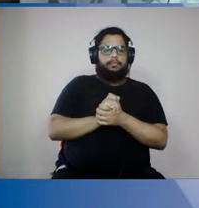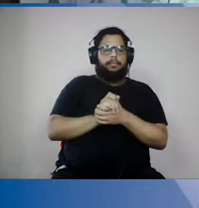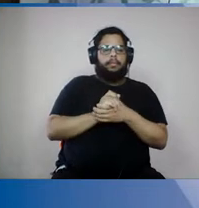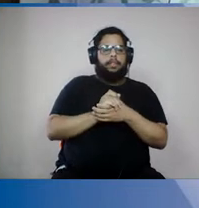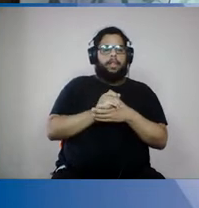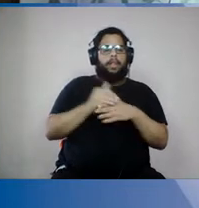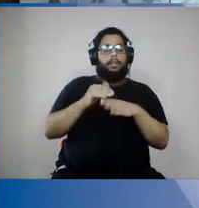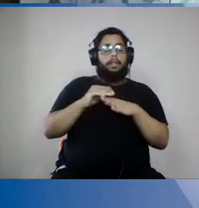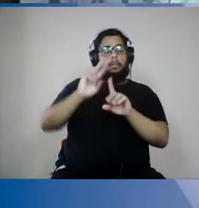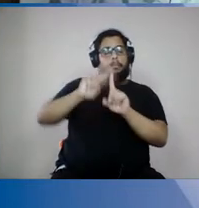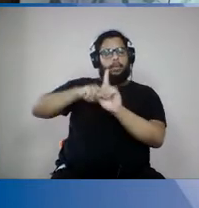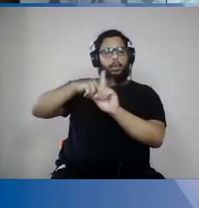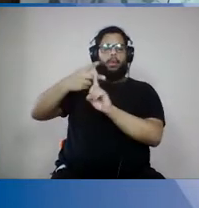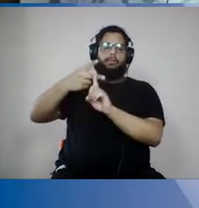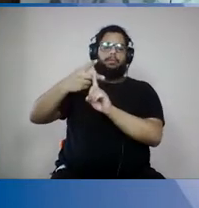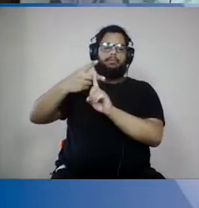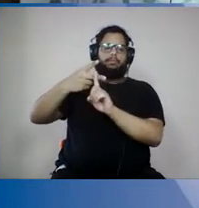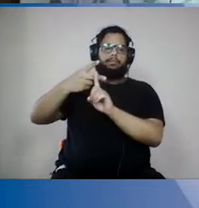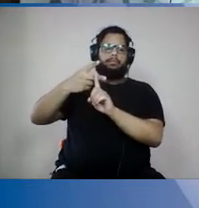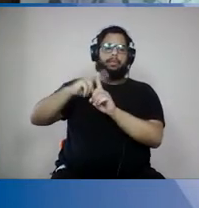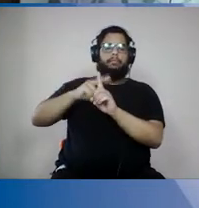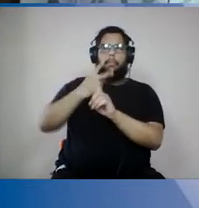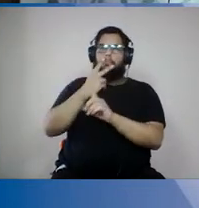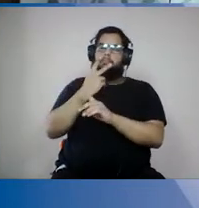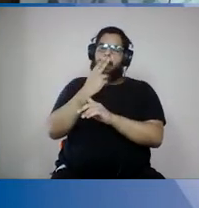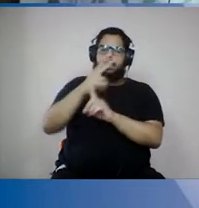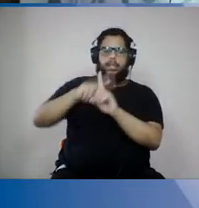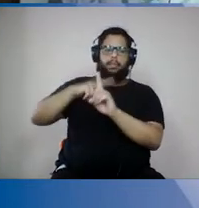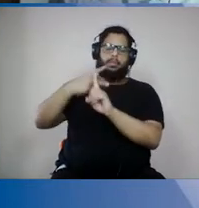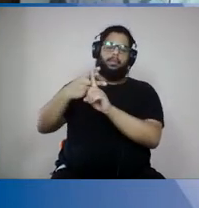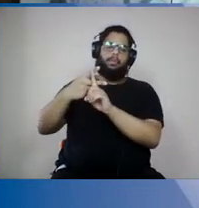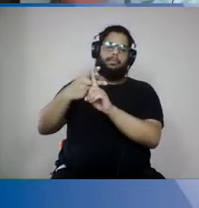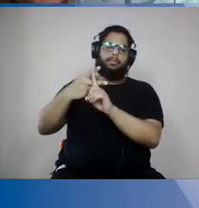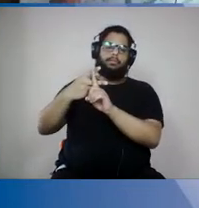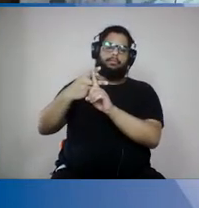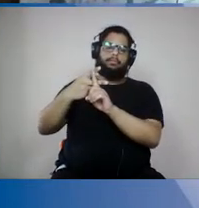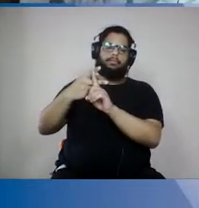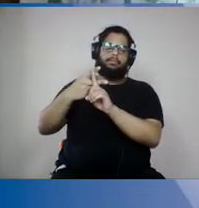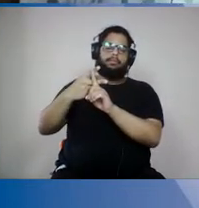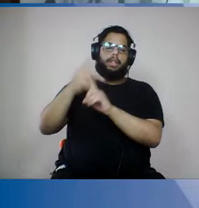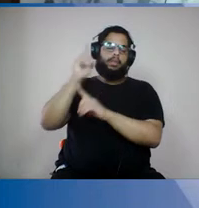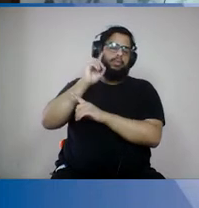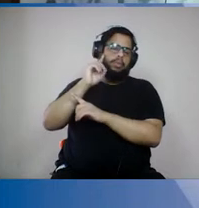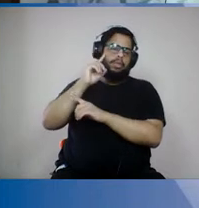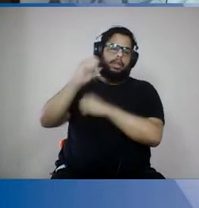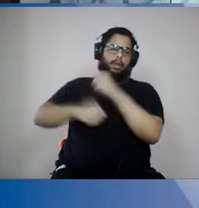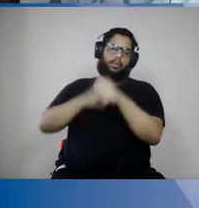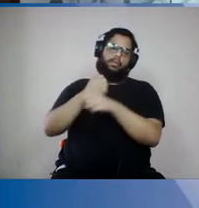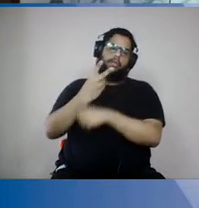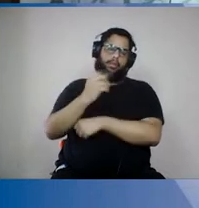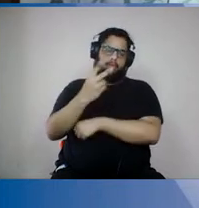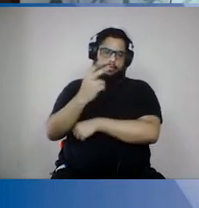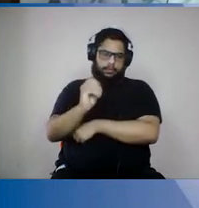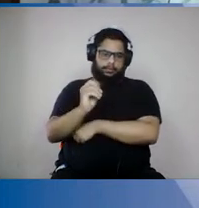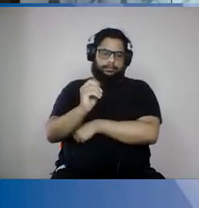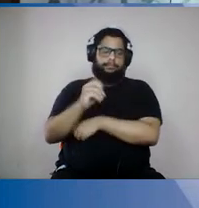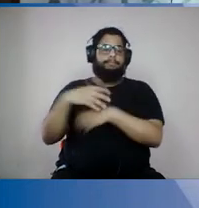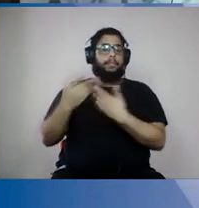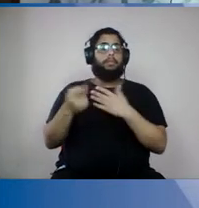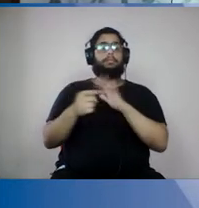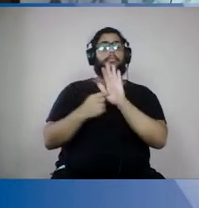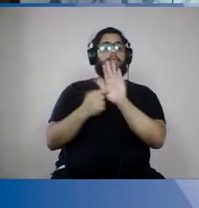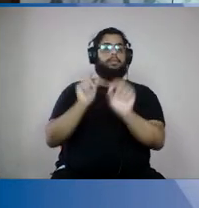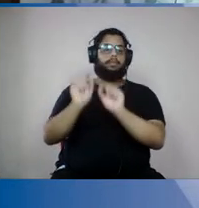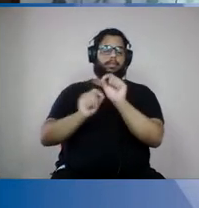mais do que o dobro do que foi, aproximadamente o dobro do que foi a incidência máxima diária no ano de 2020. Então, isso mostra